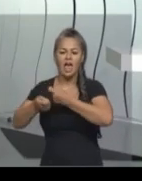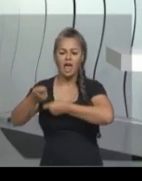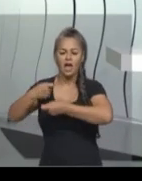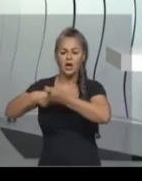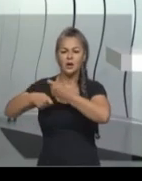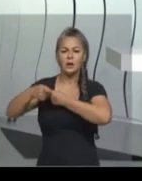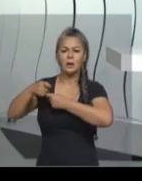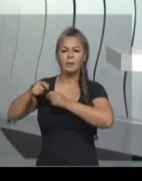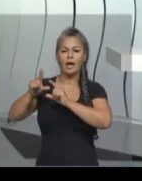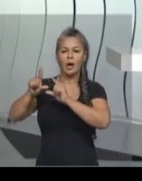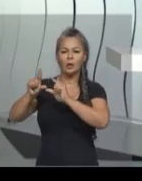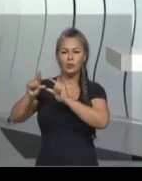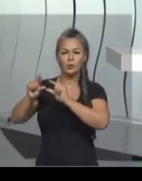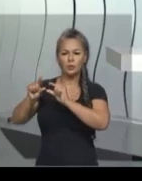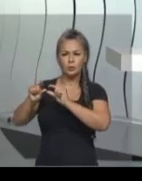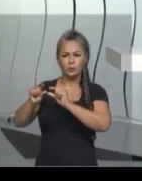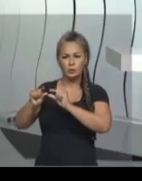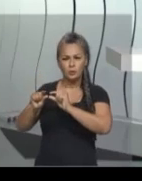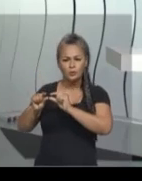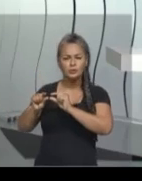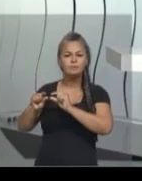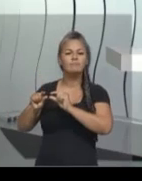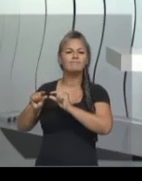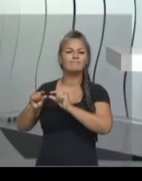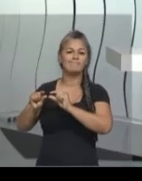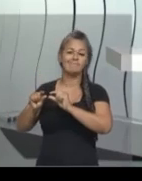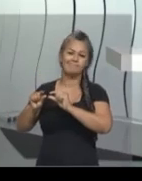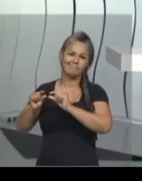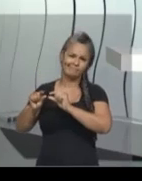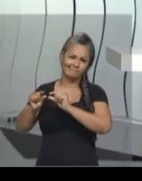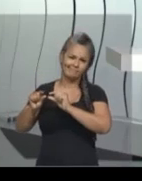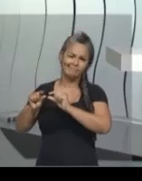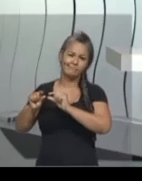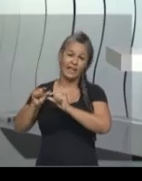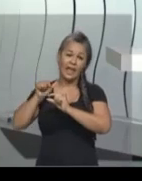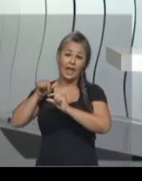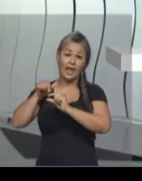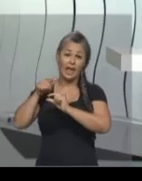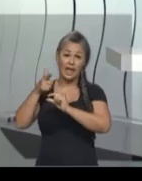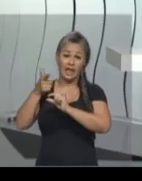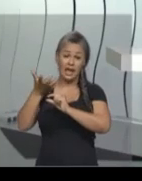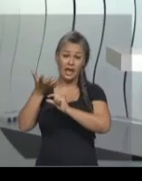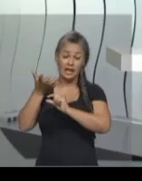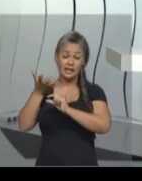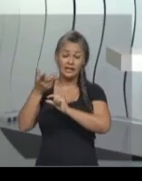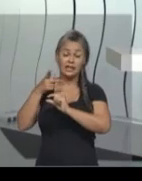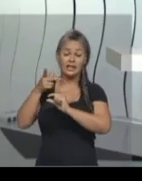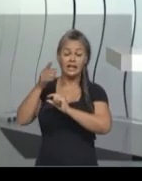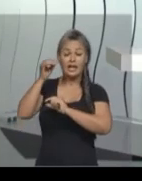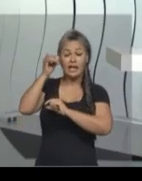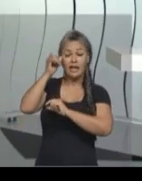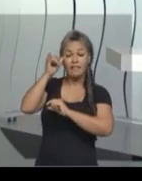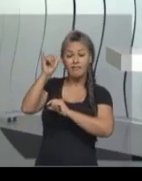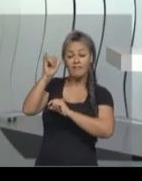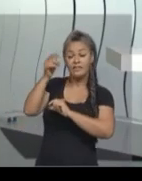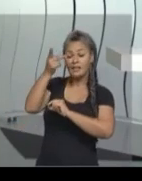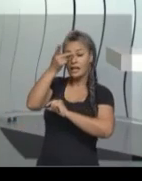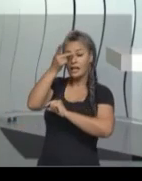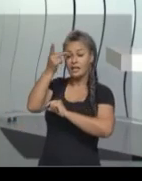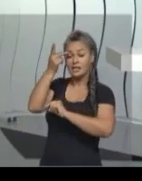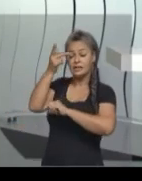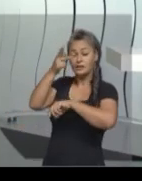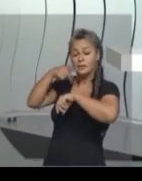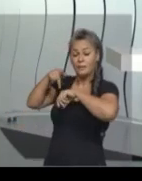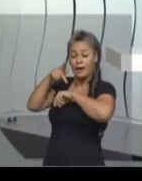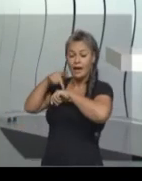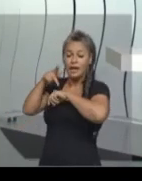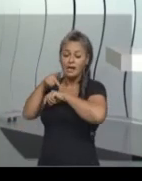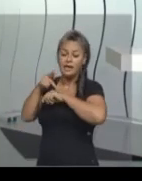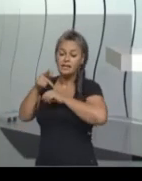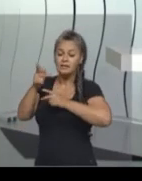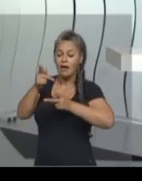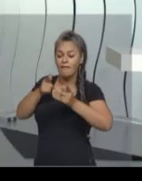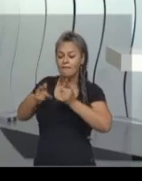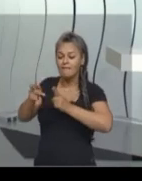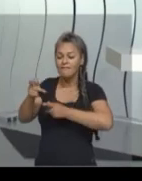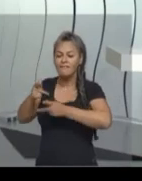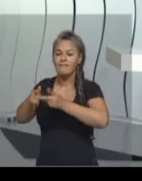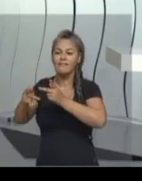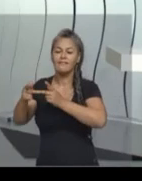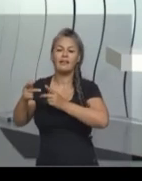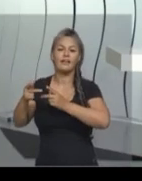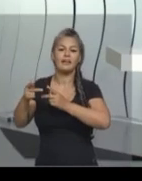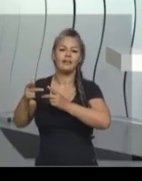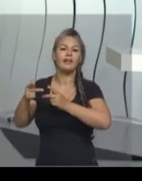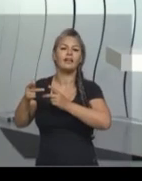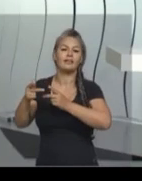Inglaterra é uma ilha? A Inglaterra tinha a marinha de guerra e a marinha mercante mais